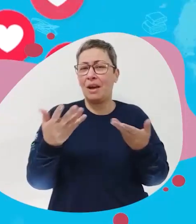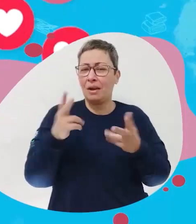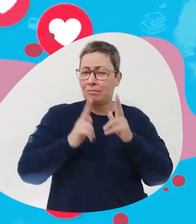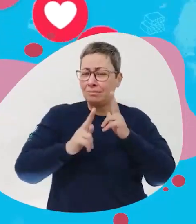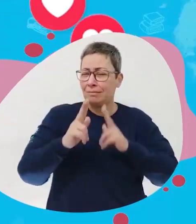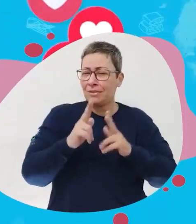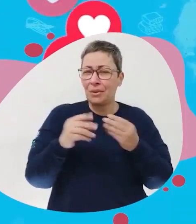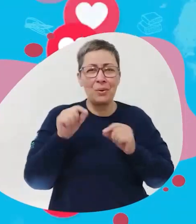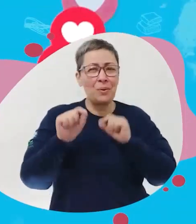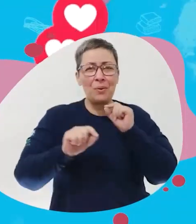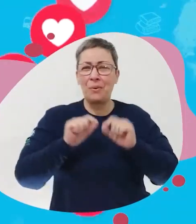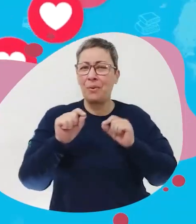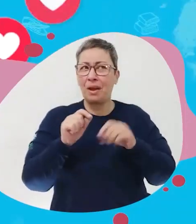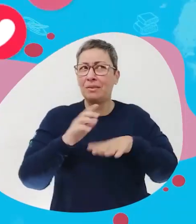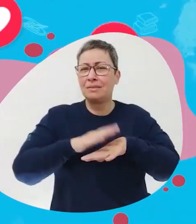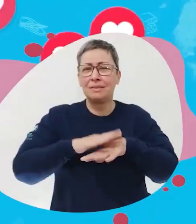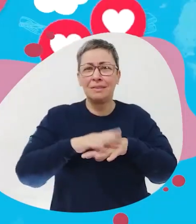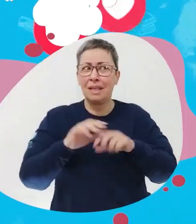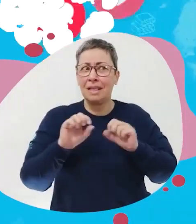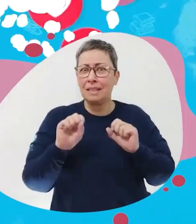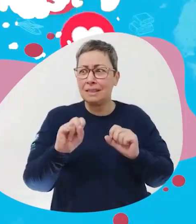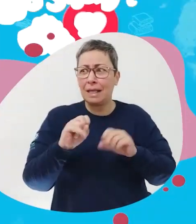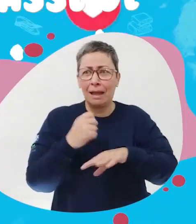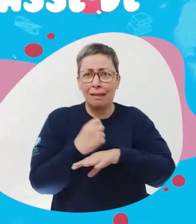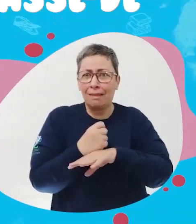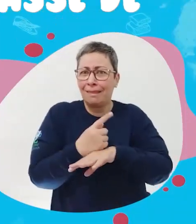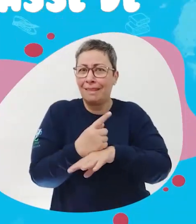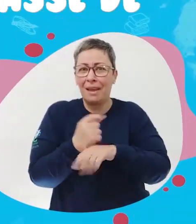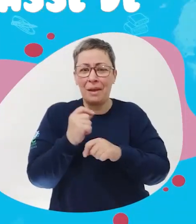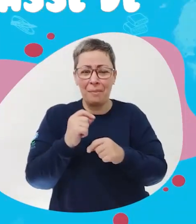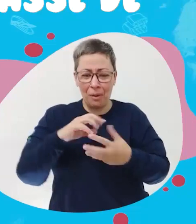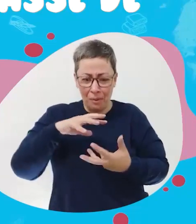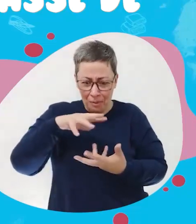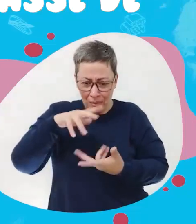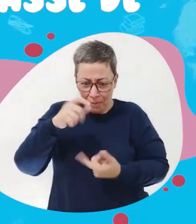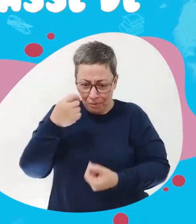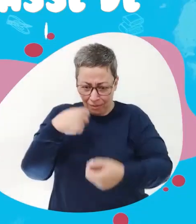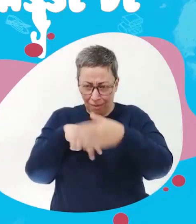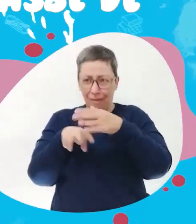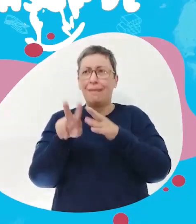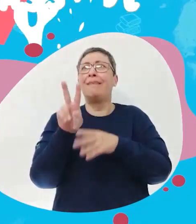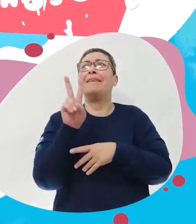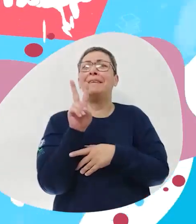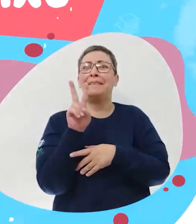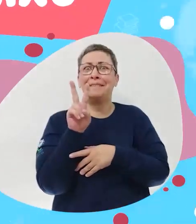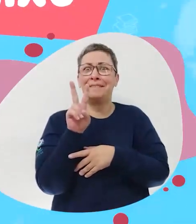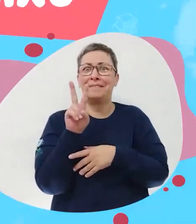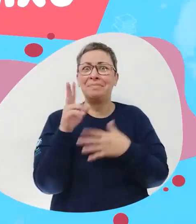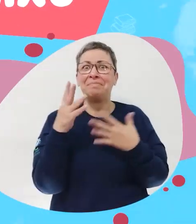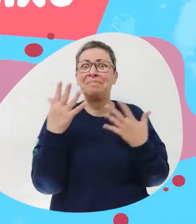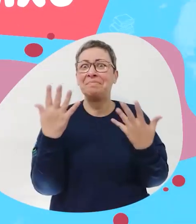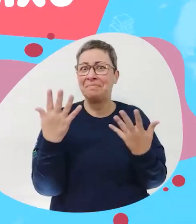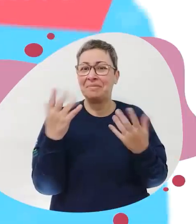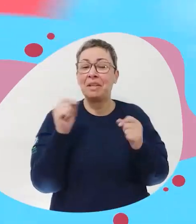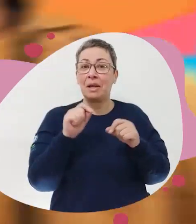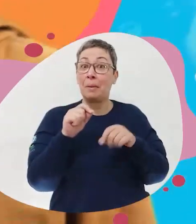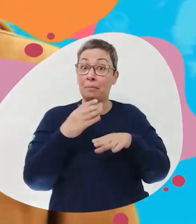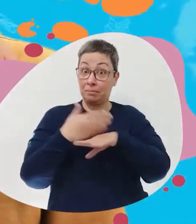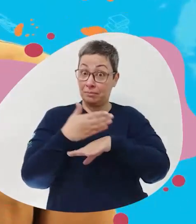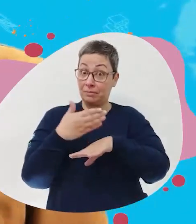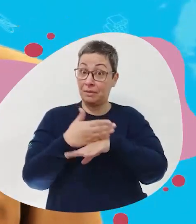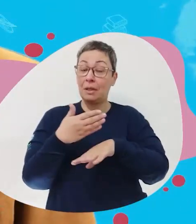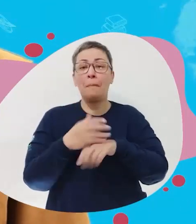Conta aí pra gente, o que você faria se de repente o mundo ficasse de cabeça para baixo?